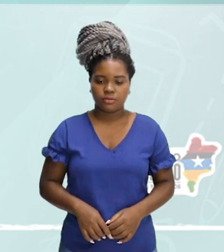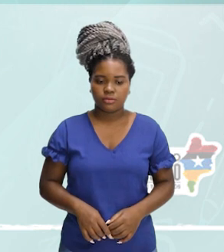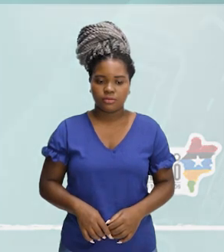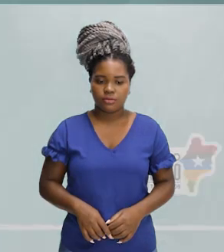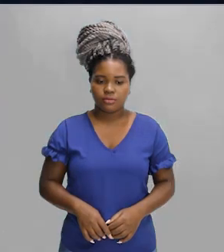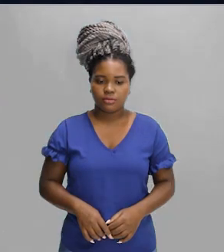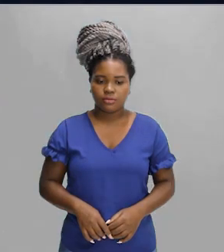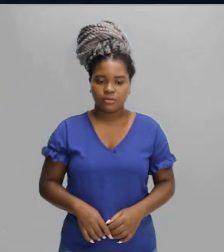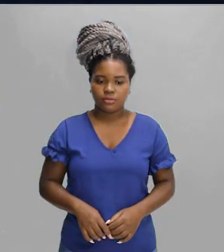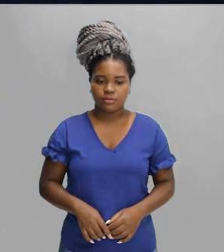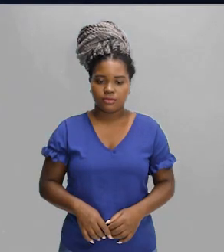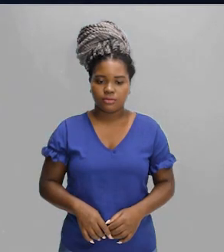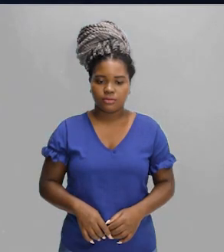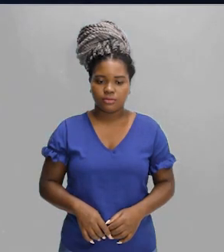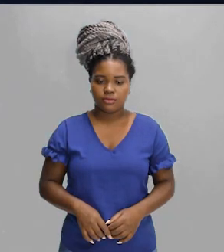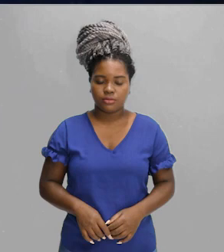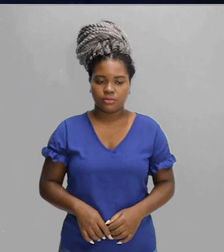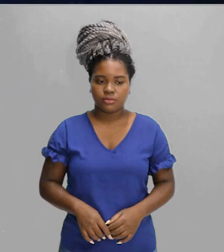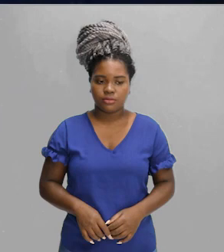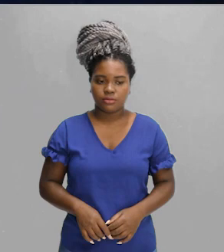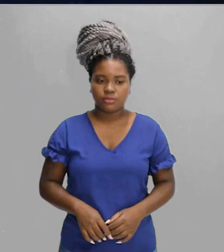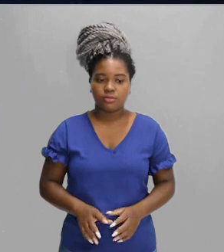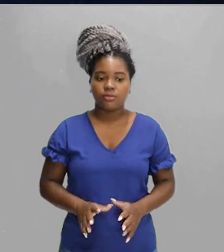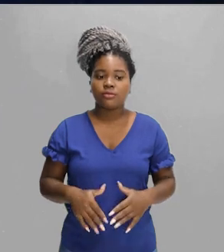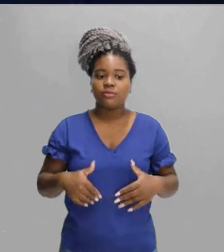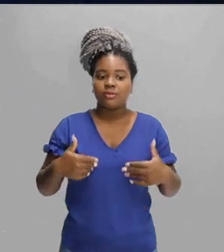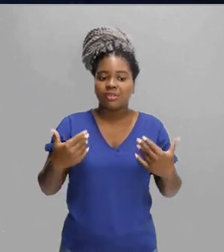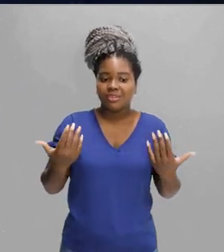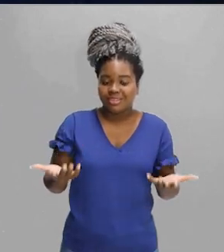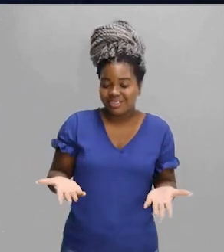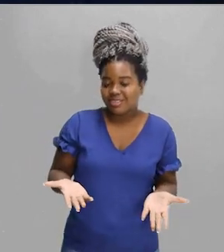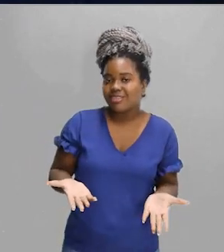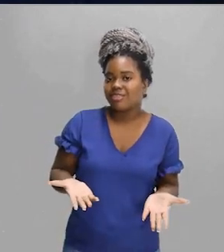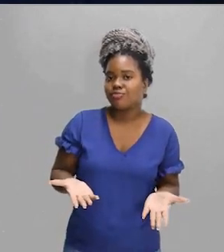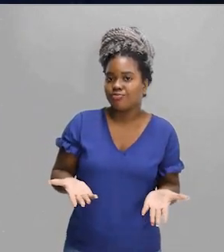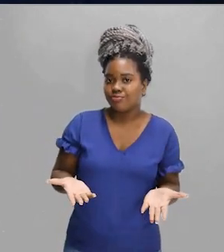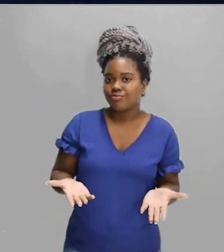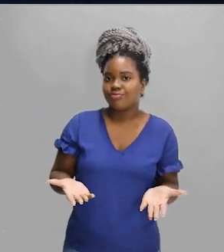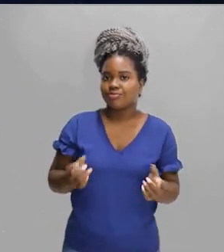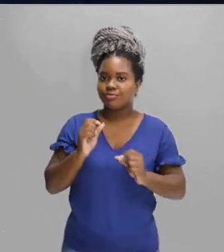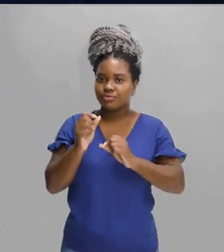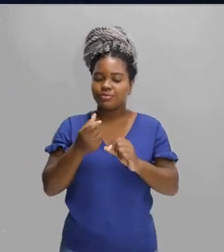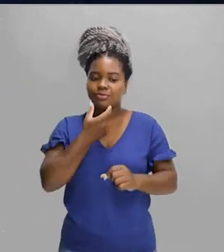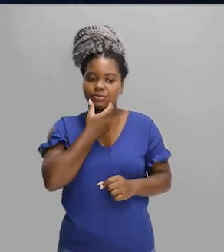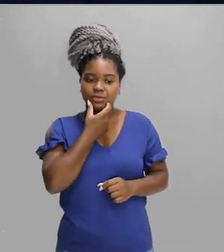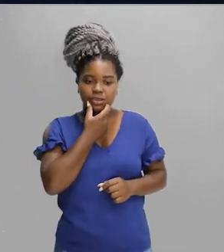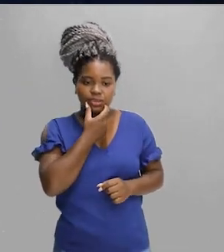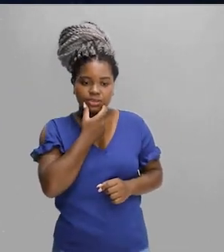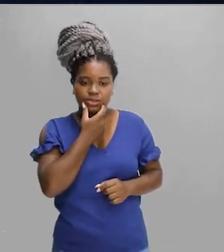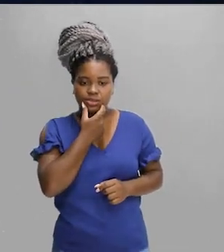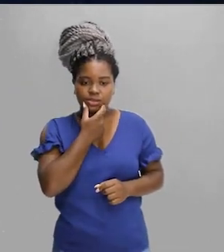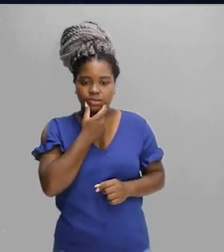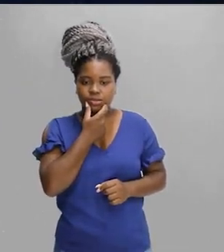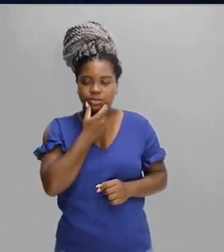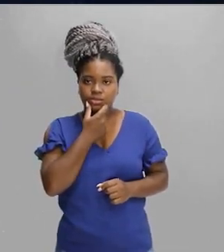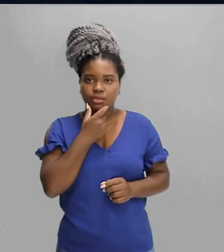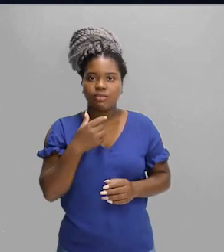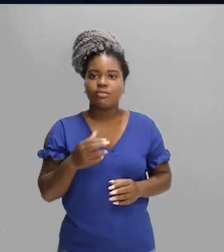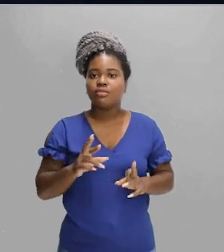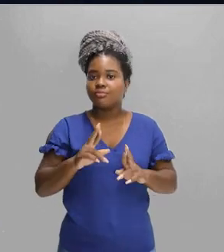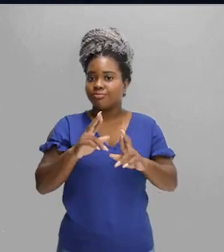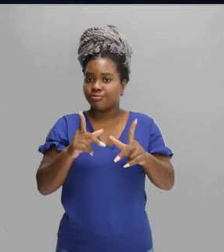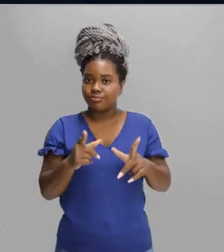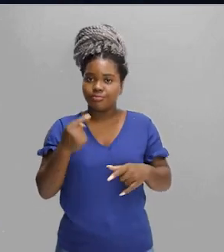tecnologias ou fenômenos culturales. Então, o inglês aqui está se referindo ao inglês, o que não é diferente da língua espanhola, já que